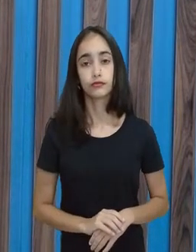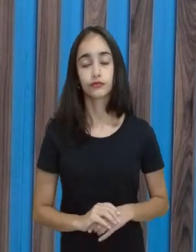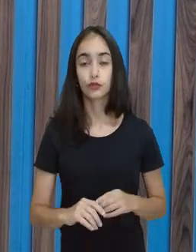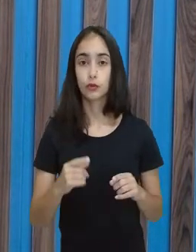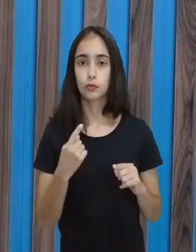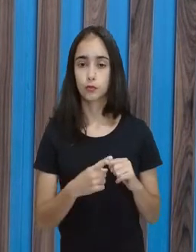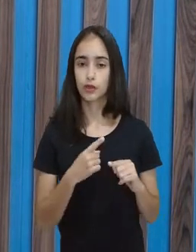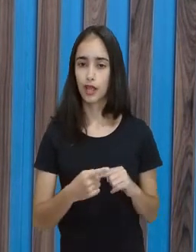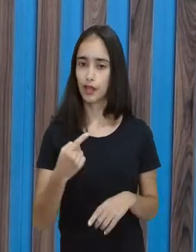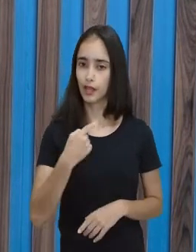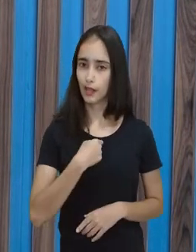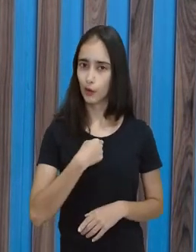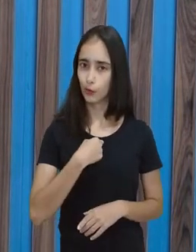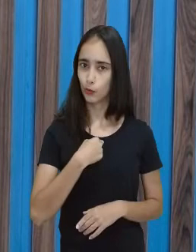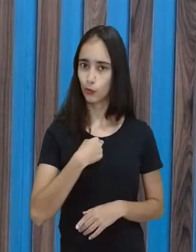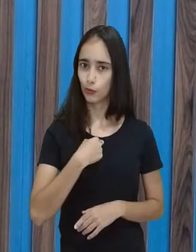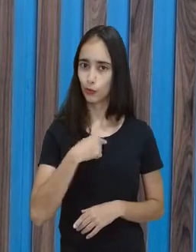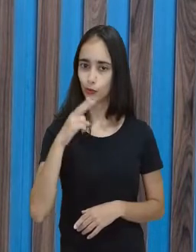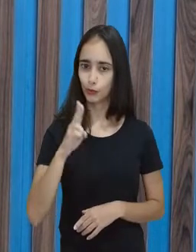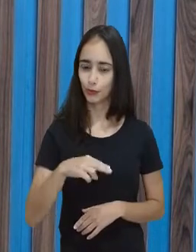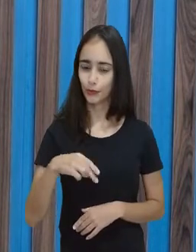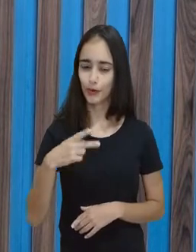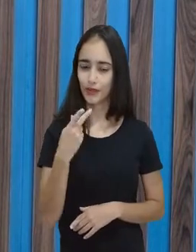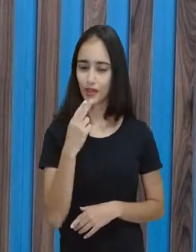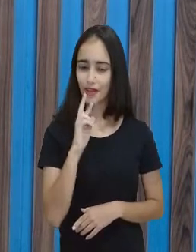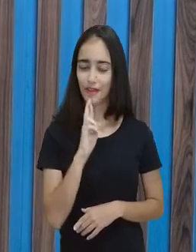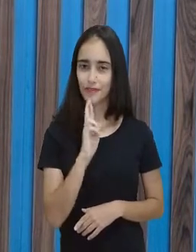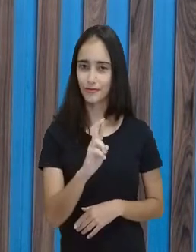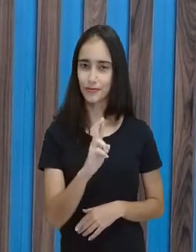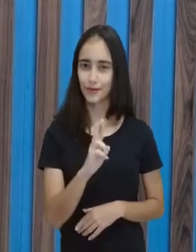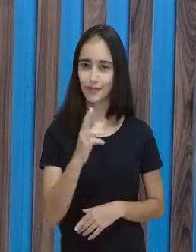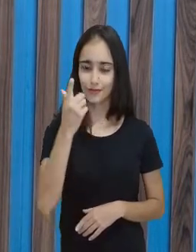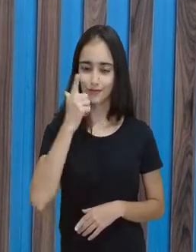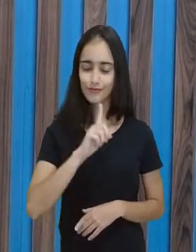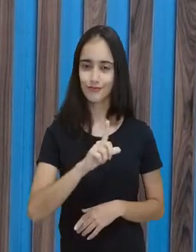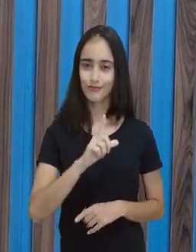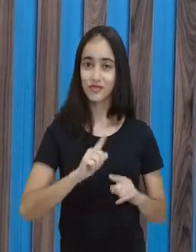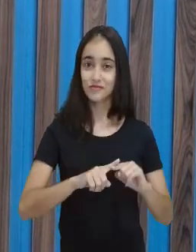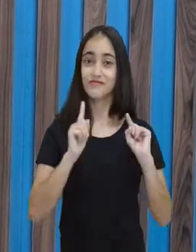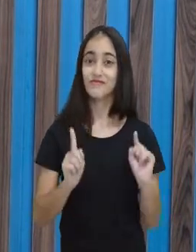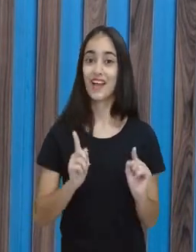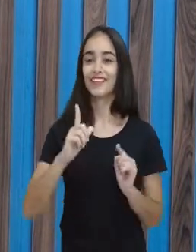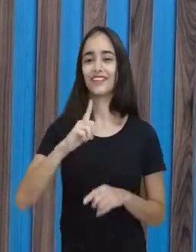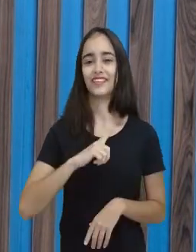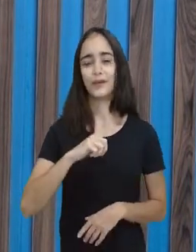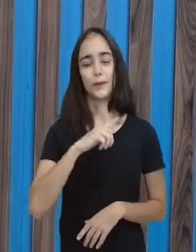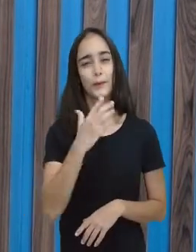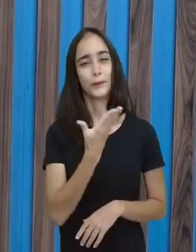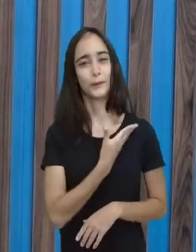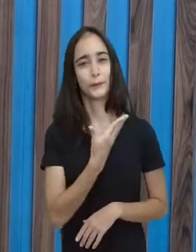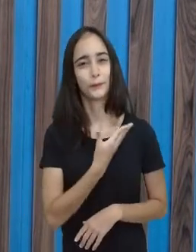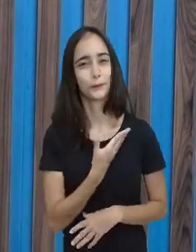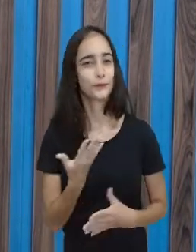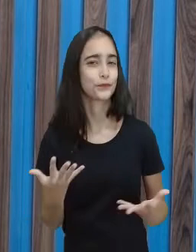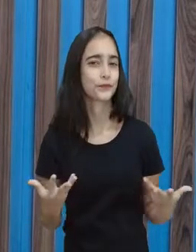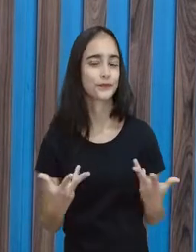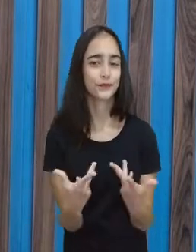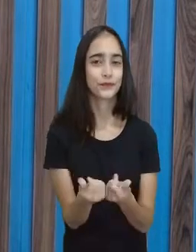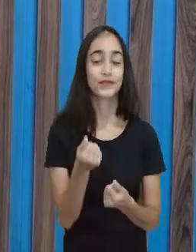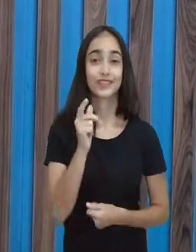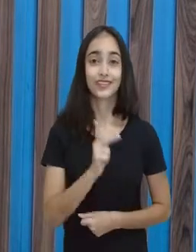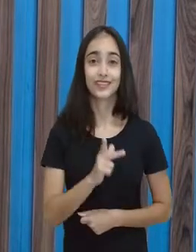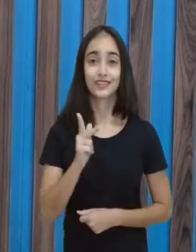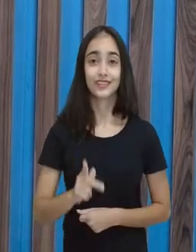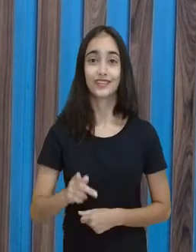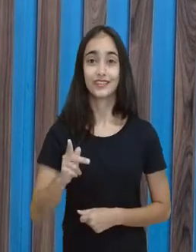eu não vou poder te responder, porque eu estou aqui. Mas, eu tenho um colega maravilhoso. O